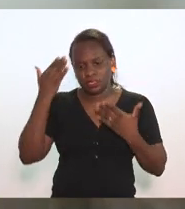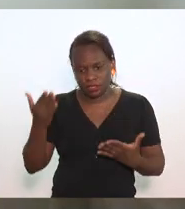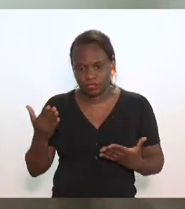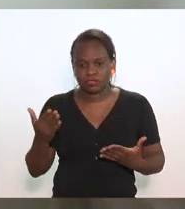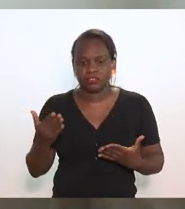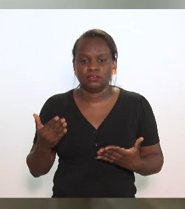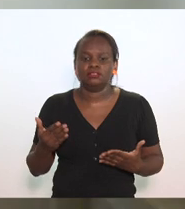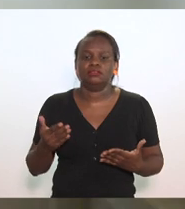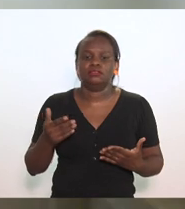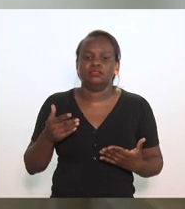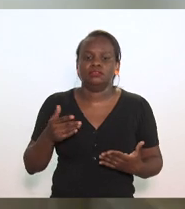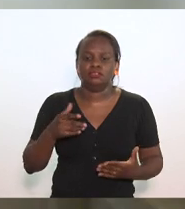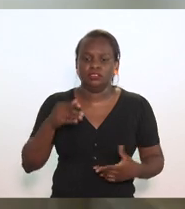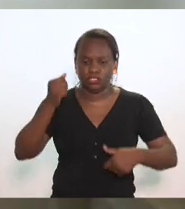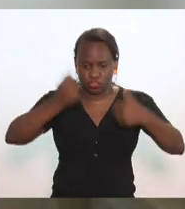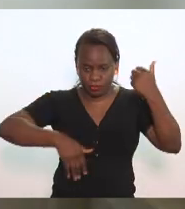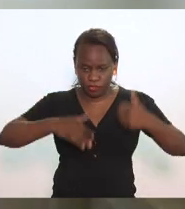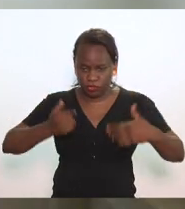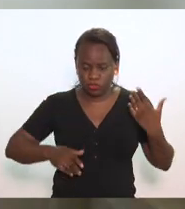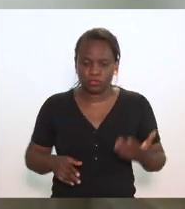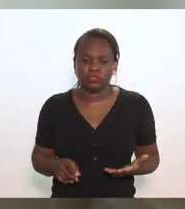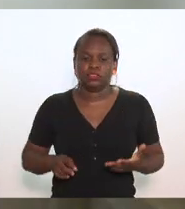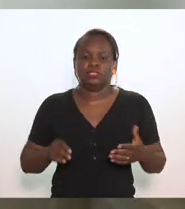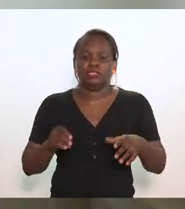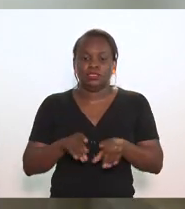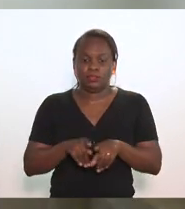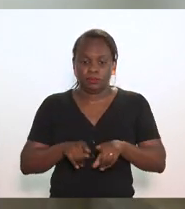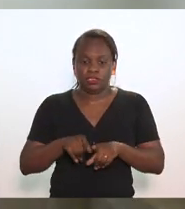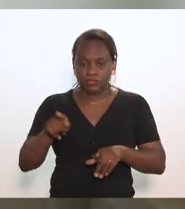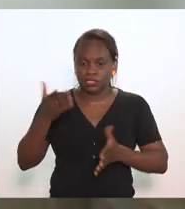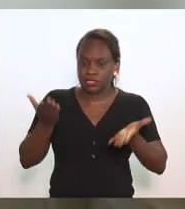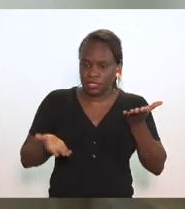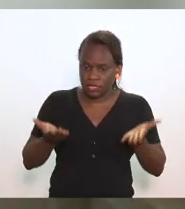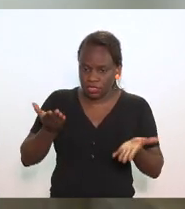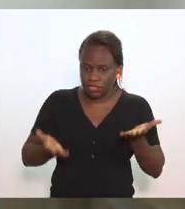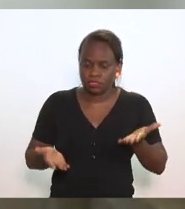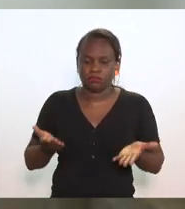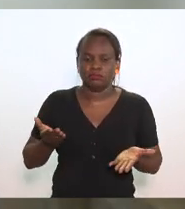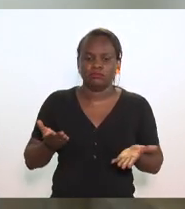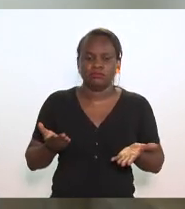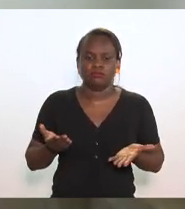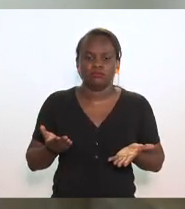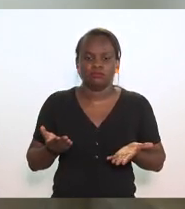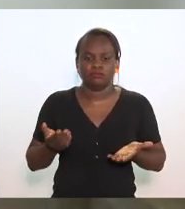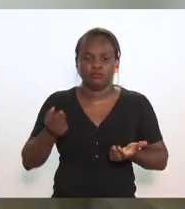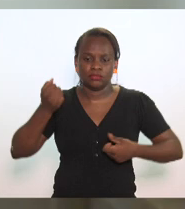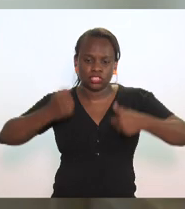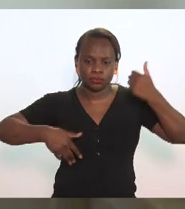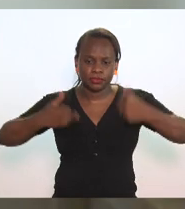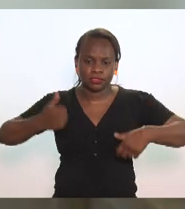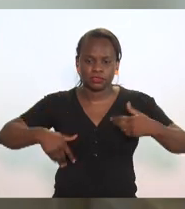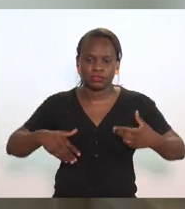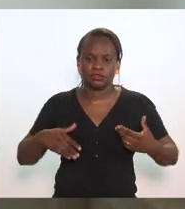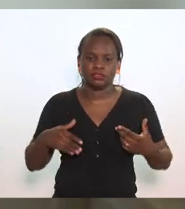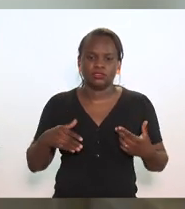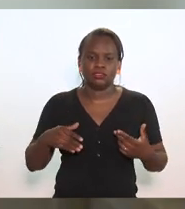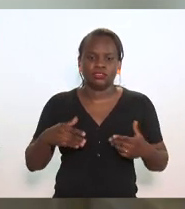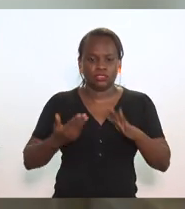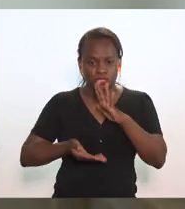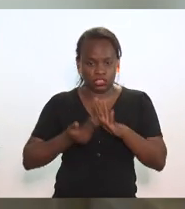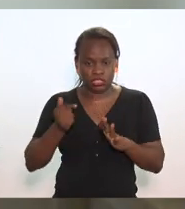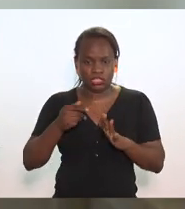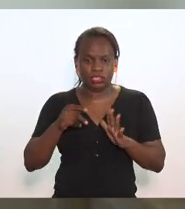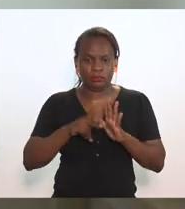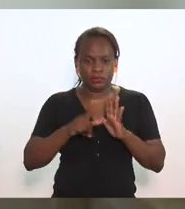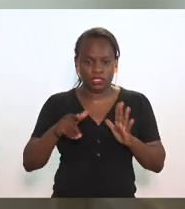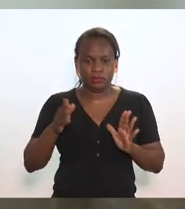a sua inserção e o seu equilíbrio ponderando a retirada do